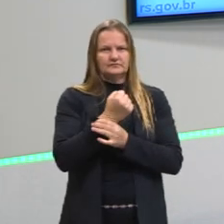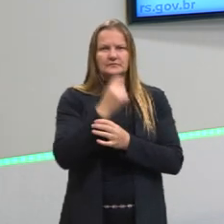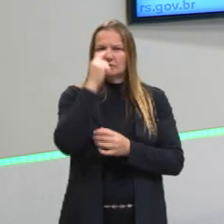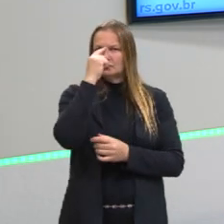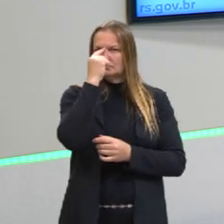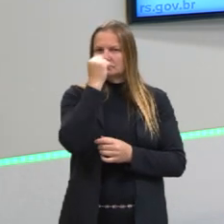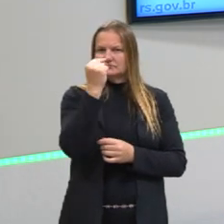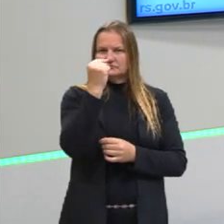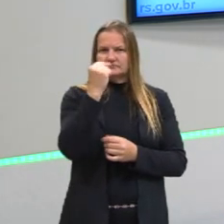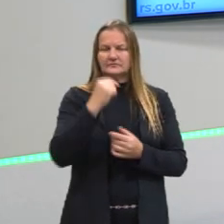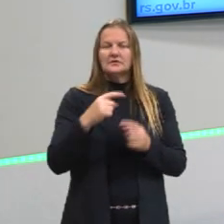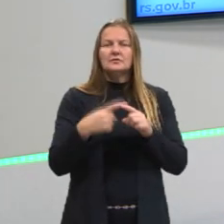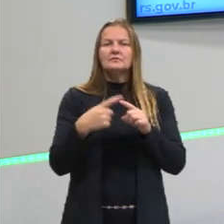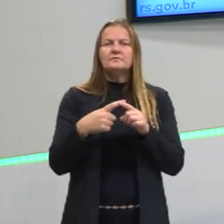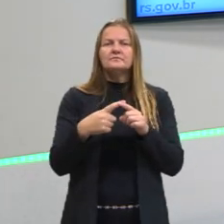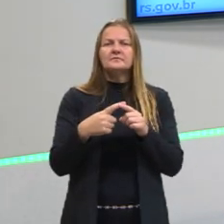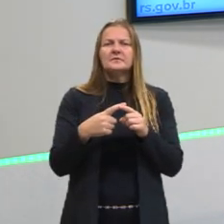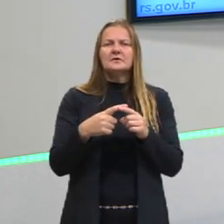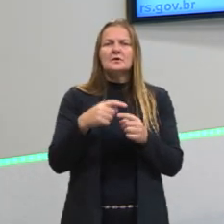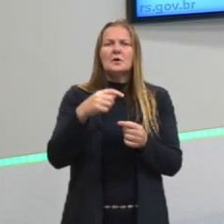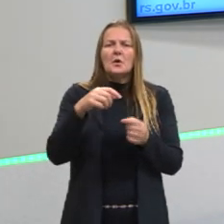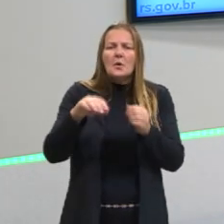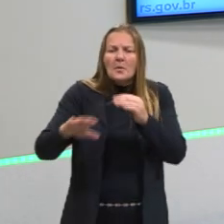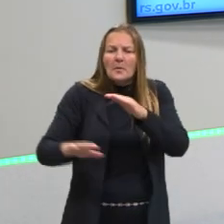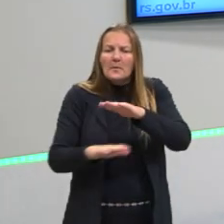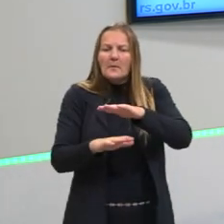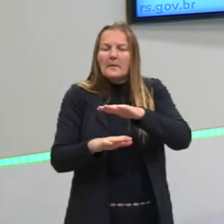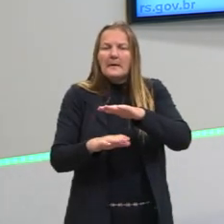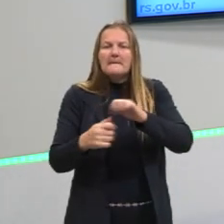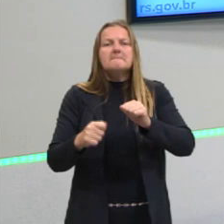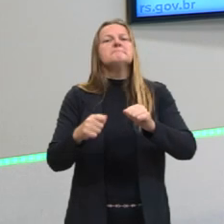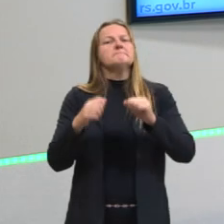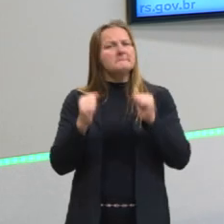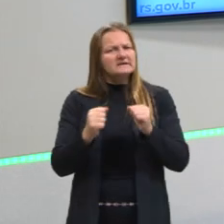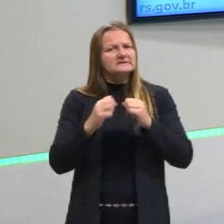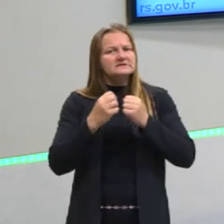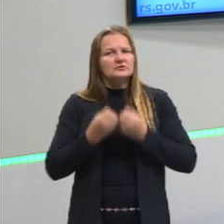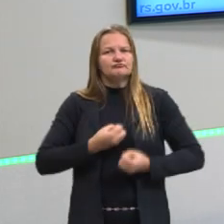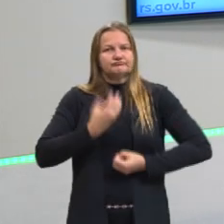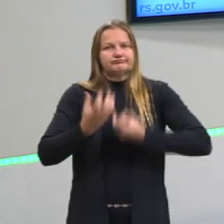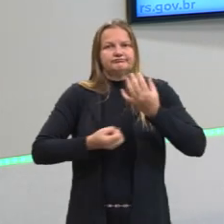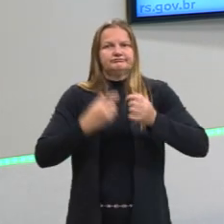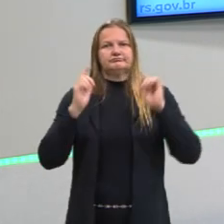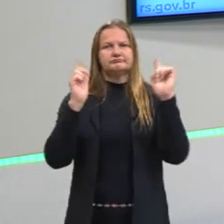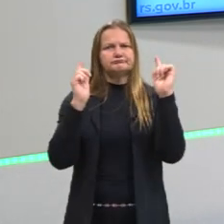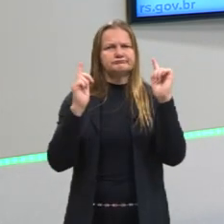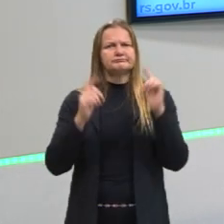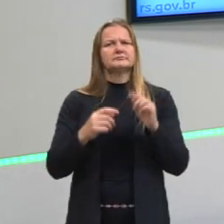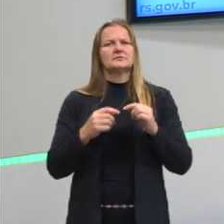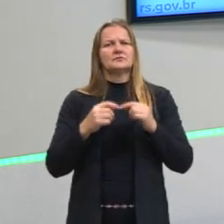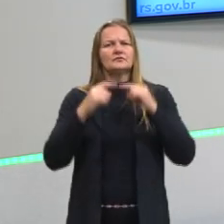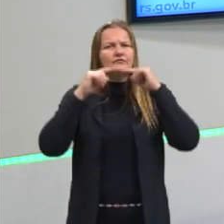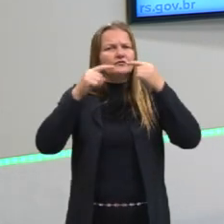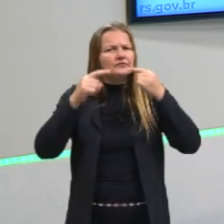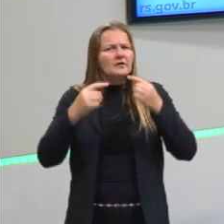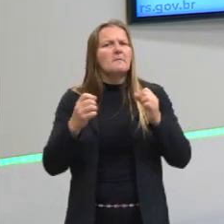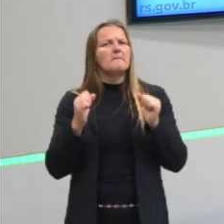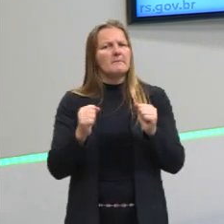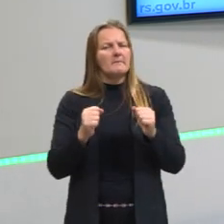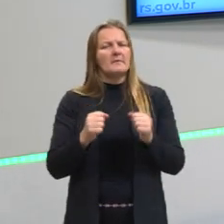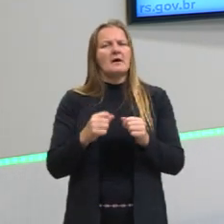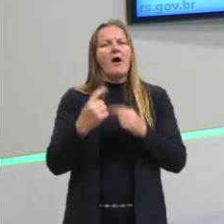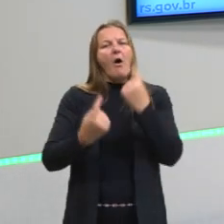vai defender que os súditos têm o direito de se rebelar, por exemplo. Então, vão ter autores que vão também